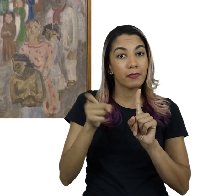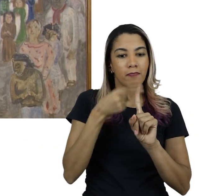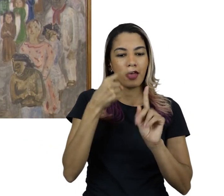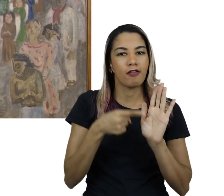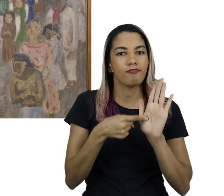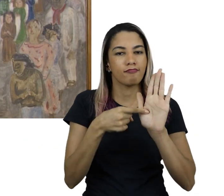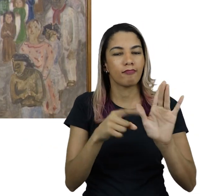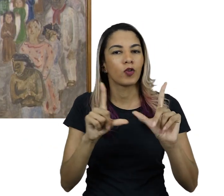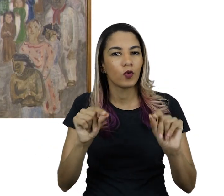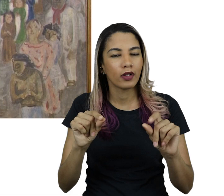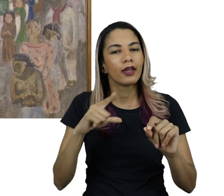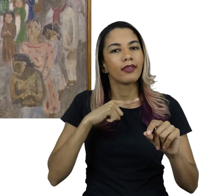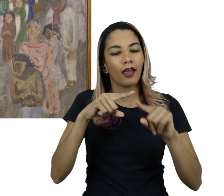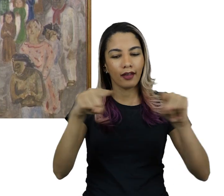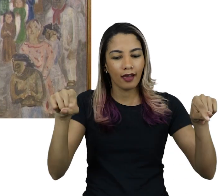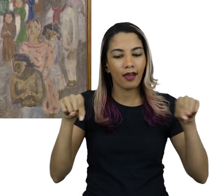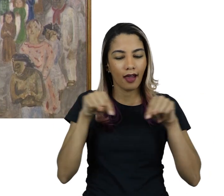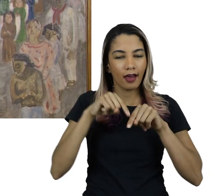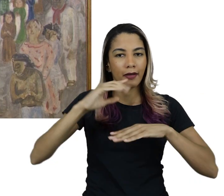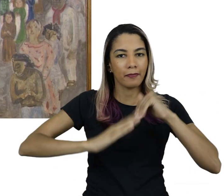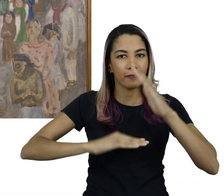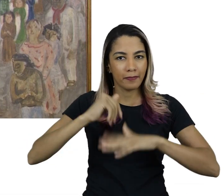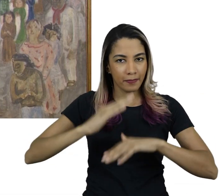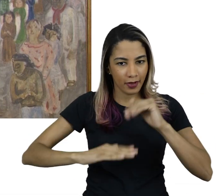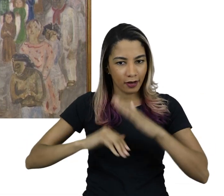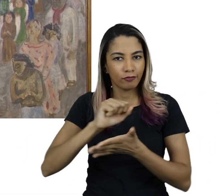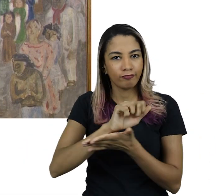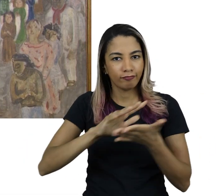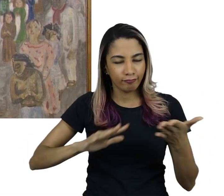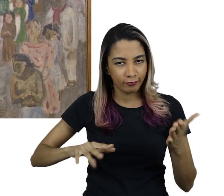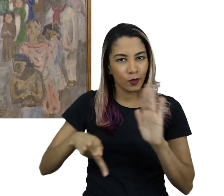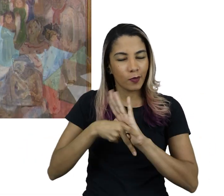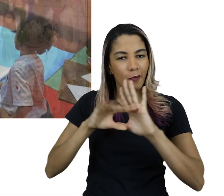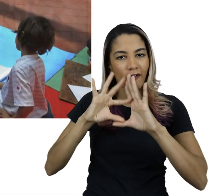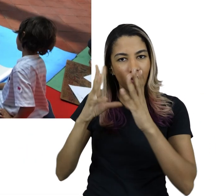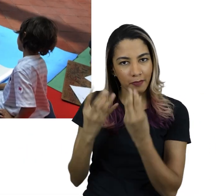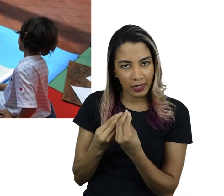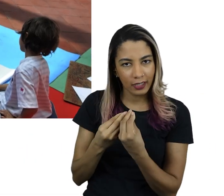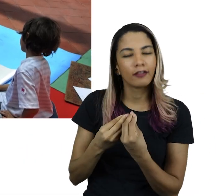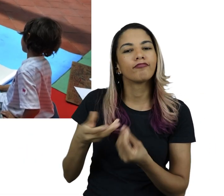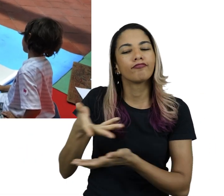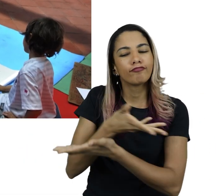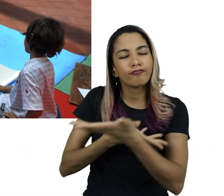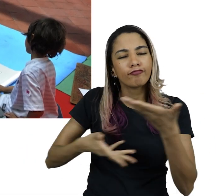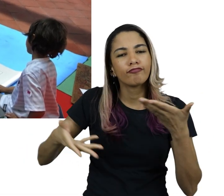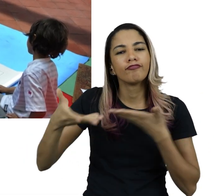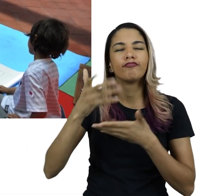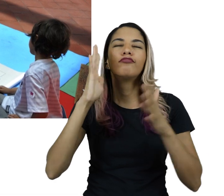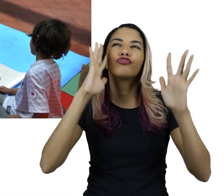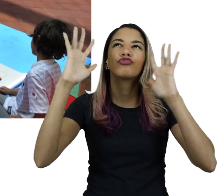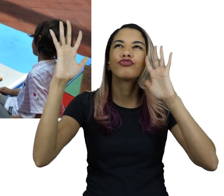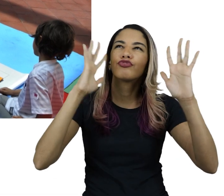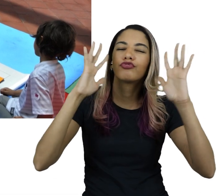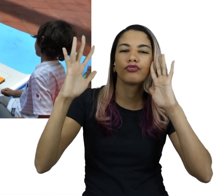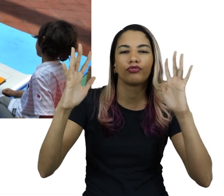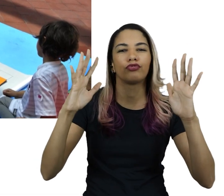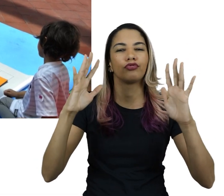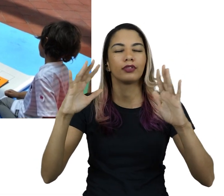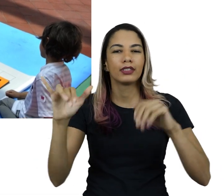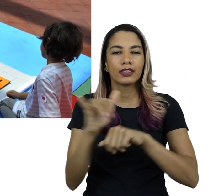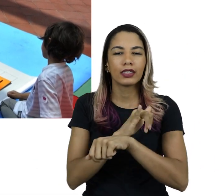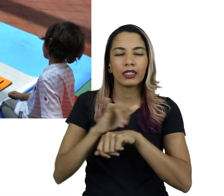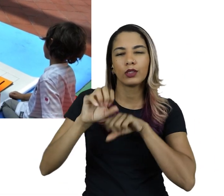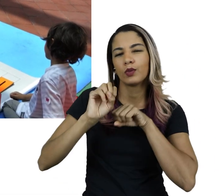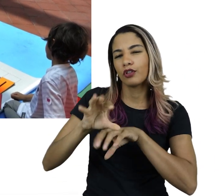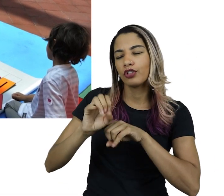dessa primeira edição a ilha de atividades para famílias projetada como um espaço de convivência com atividades